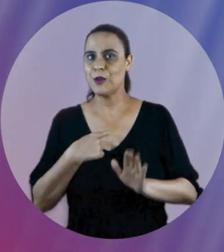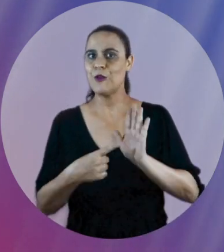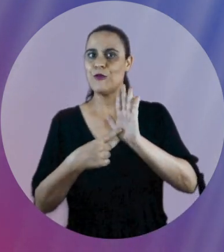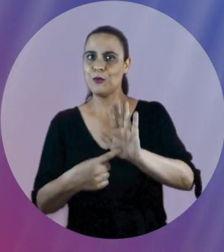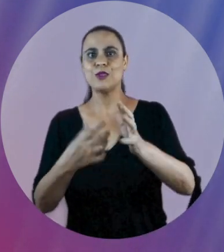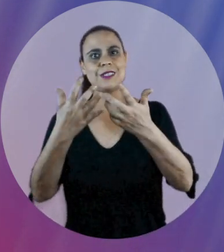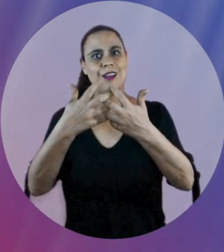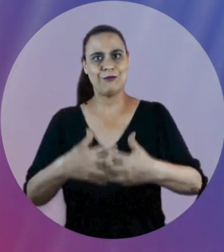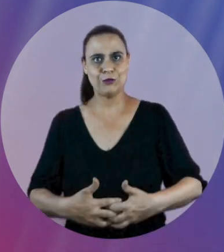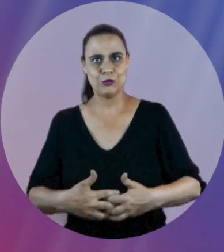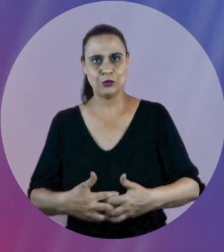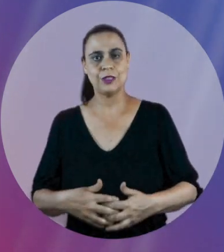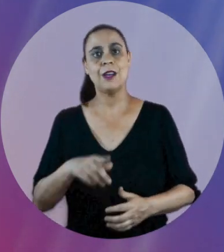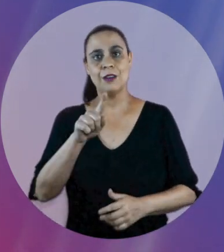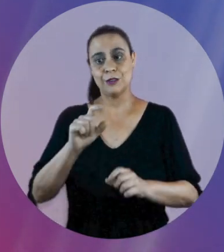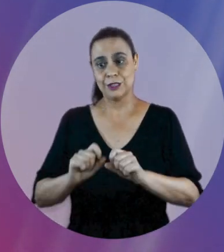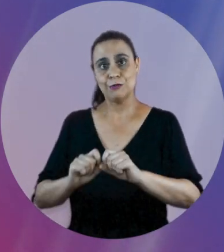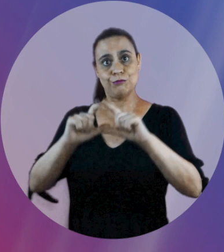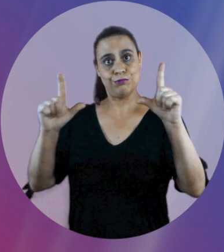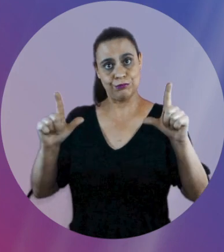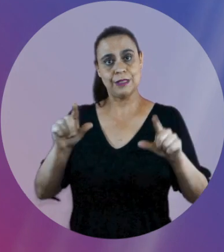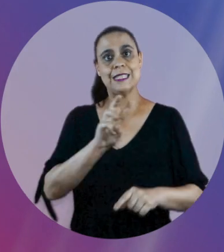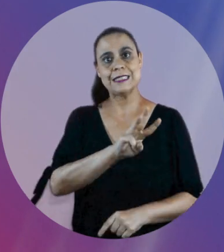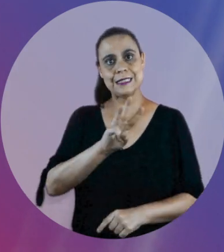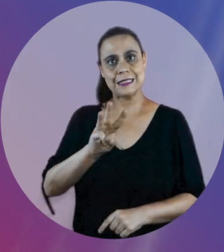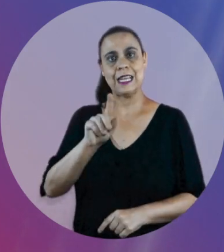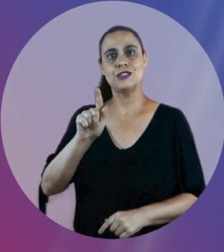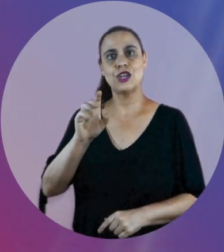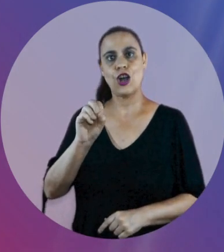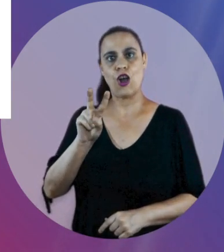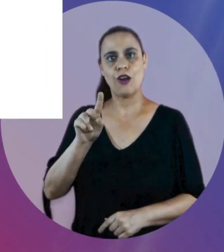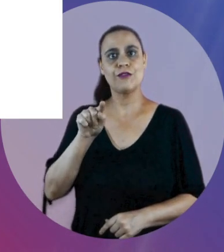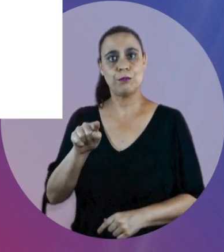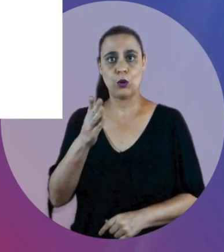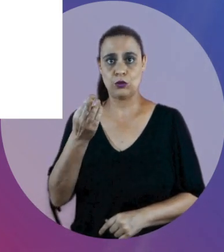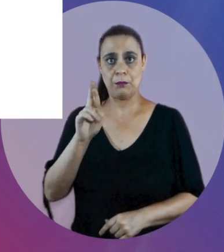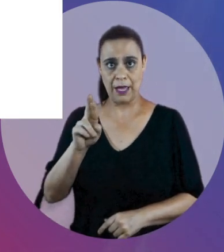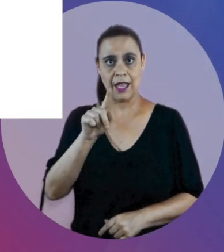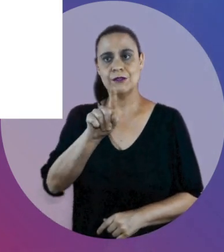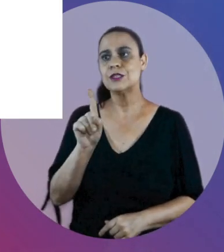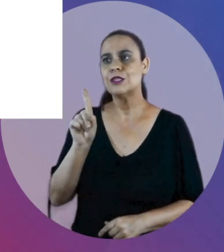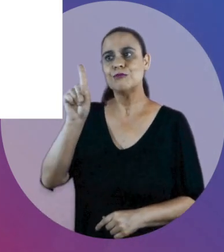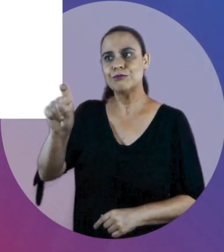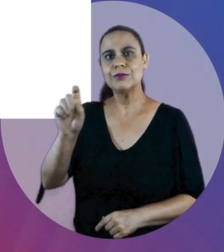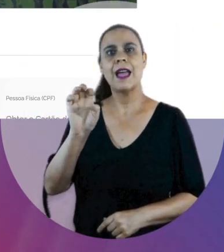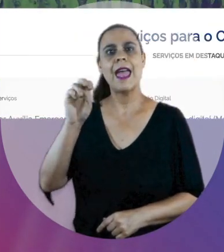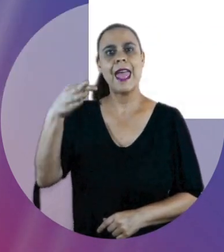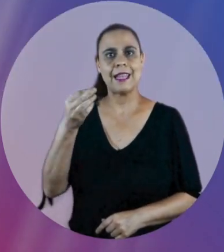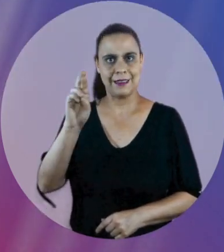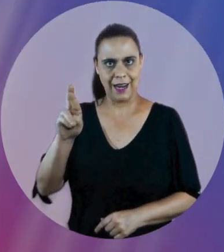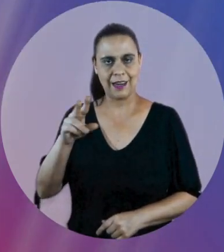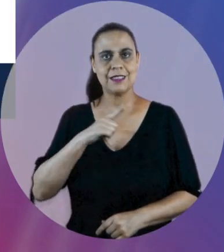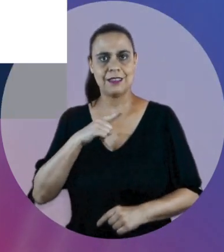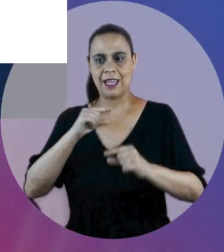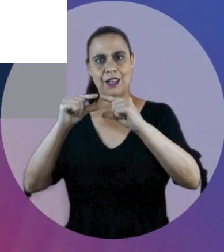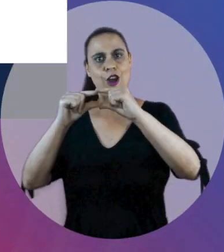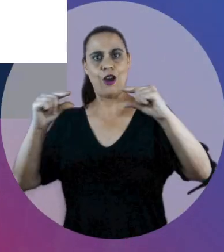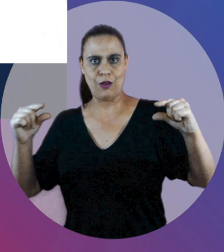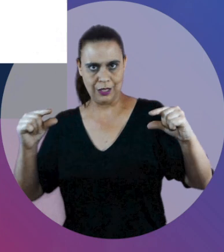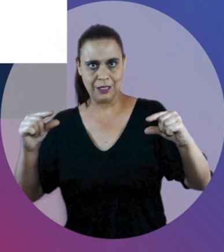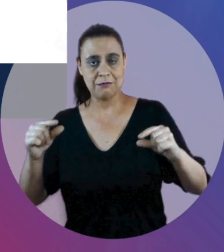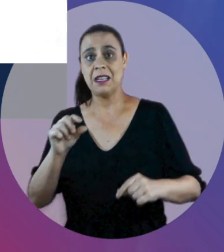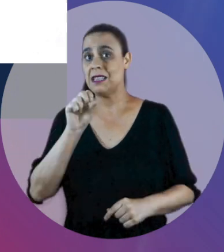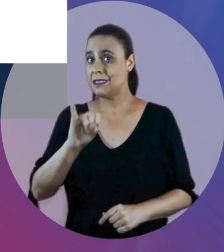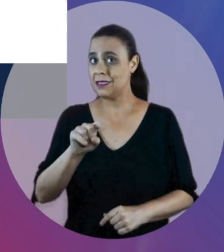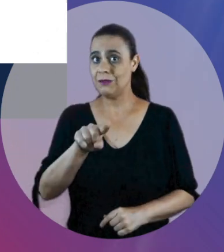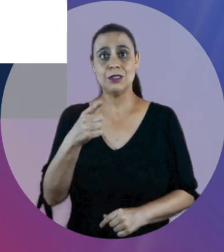funciona. Ao acessar o site gov.br, você deve clicar em Entrar para fazer o login de usuário. Quem ainda